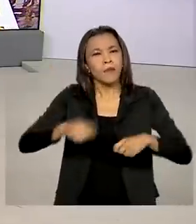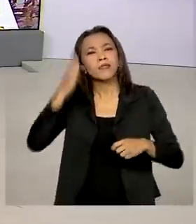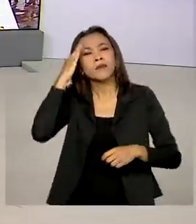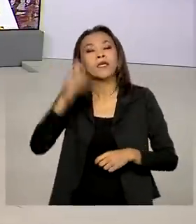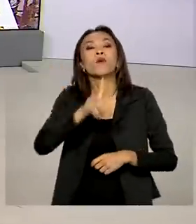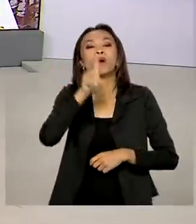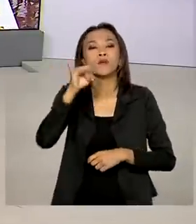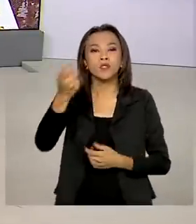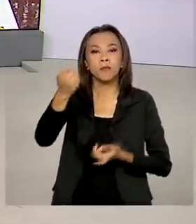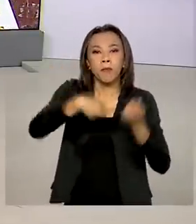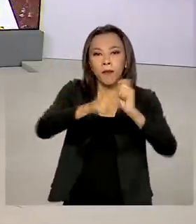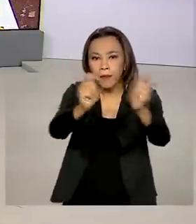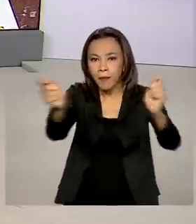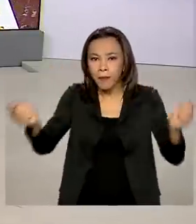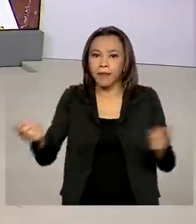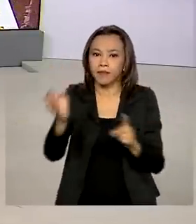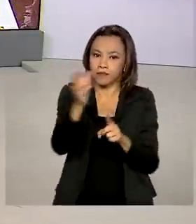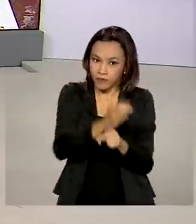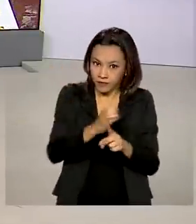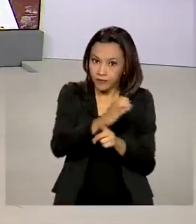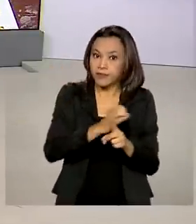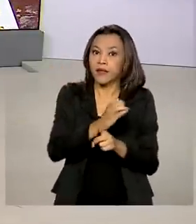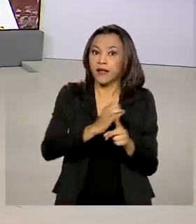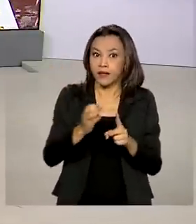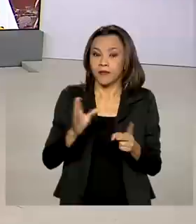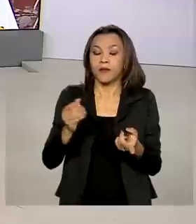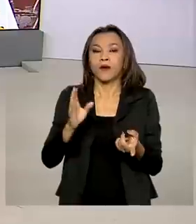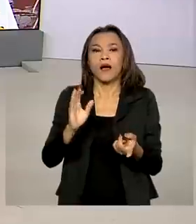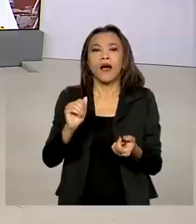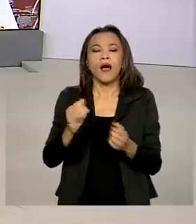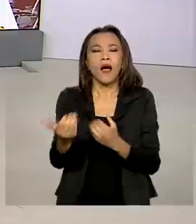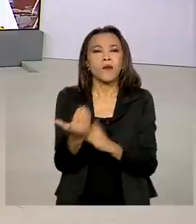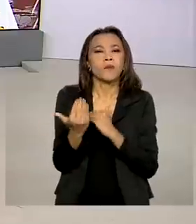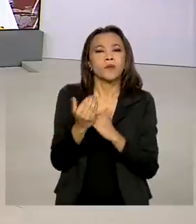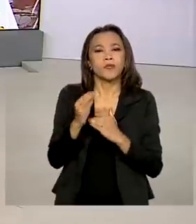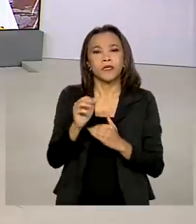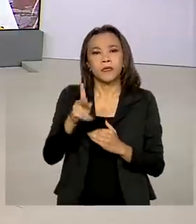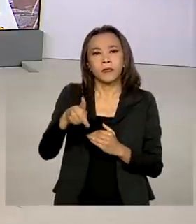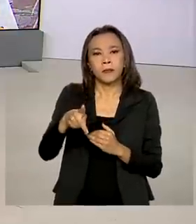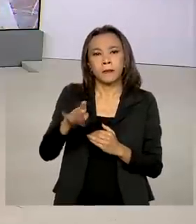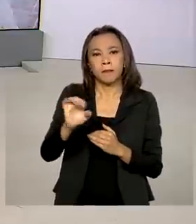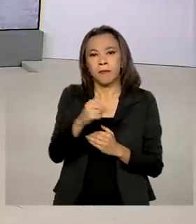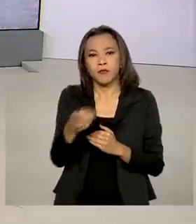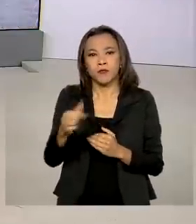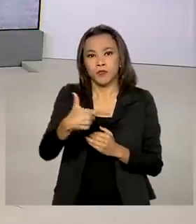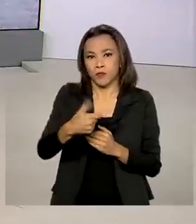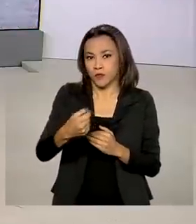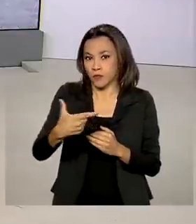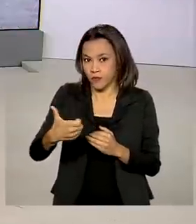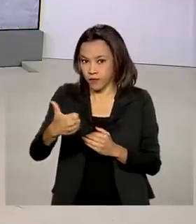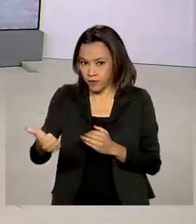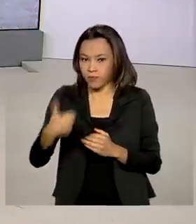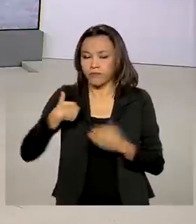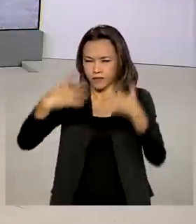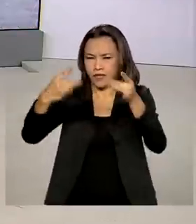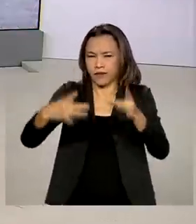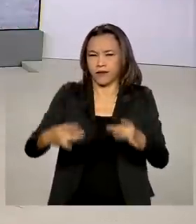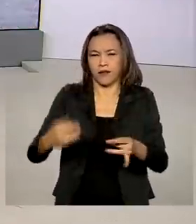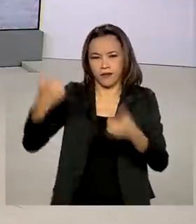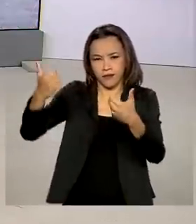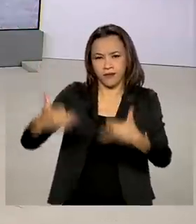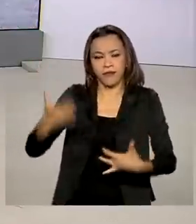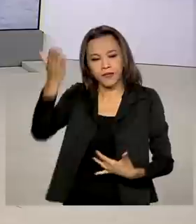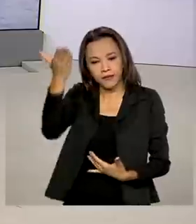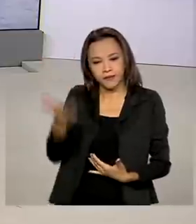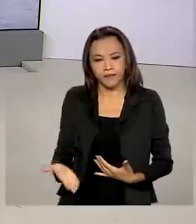pagamentos de aposentadorias, auxílios e pensões para 2021. Vamos ao Rio de Janeiro. Cláudia Boiunga conta para a gente os detalhes. Oi, Cláudia.